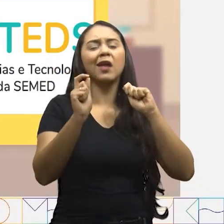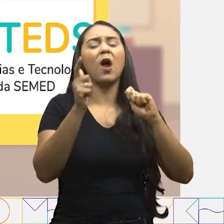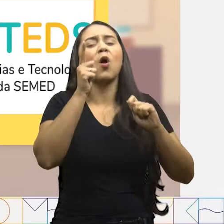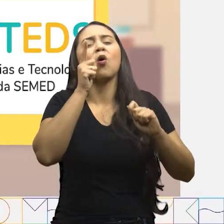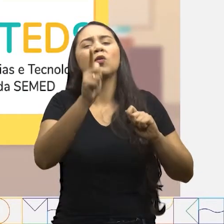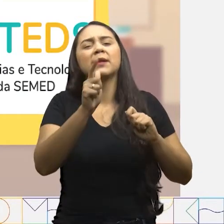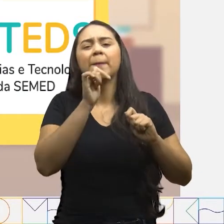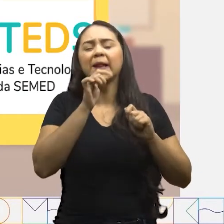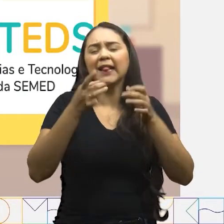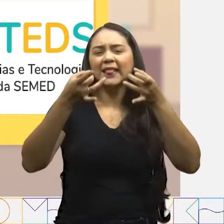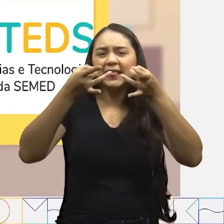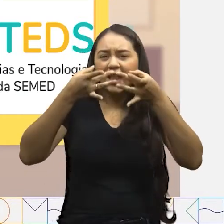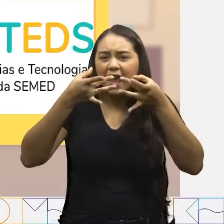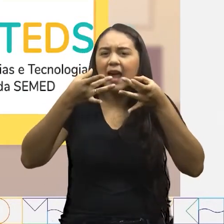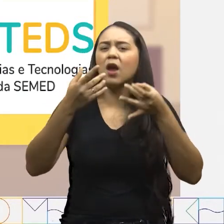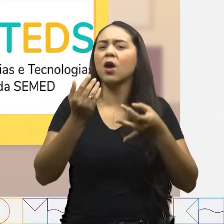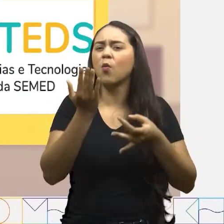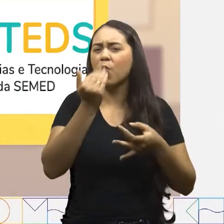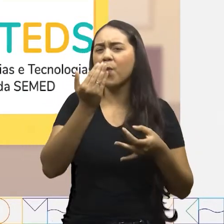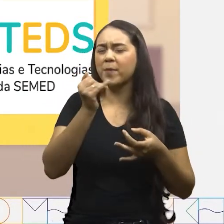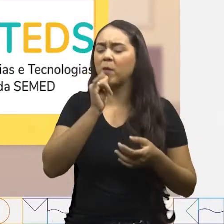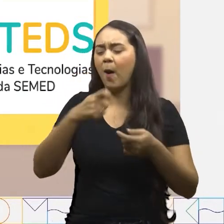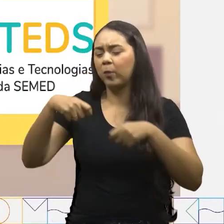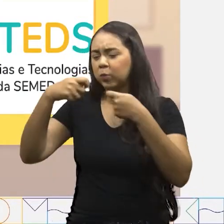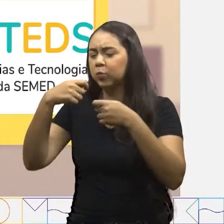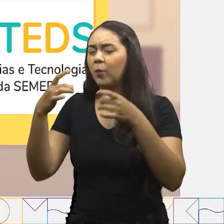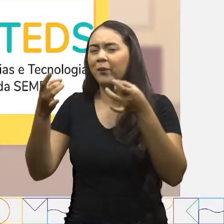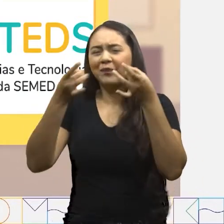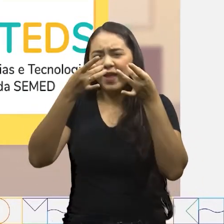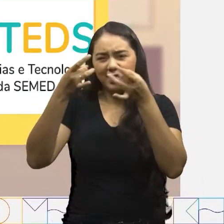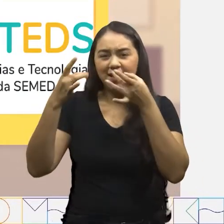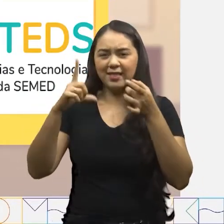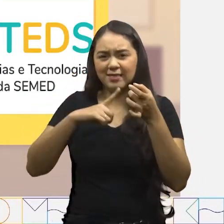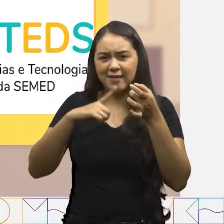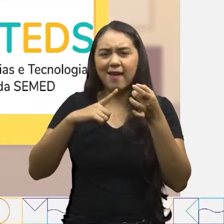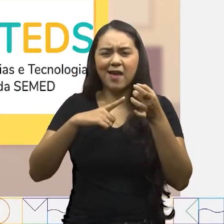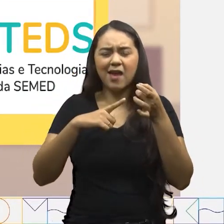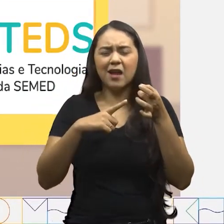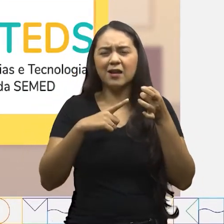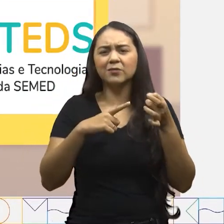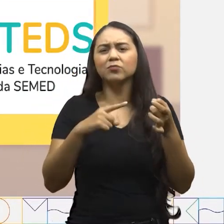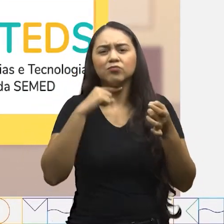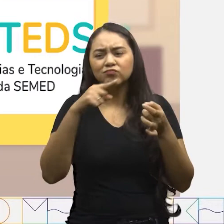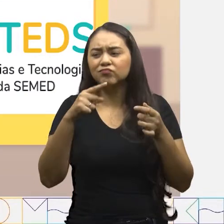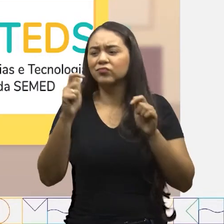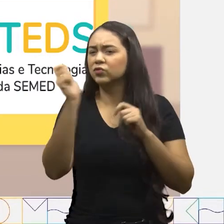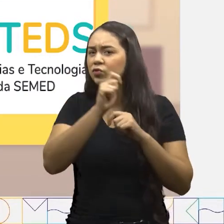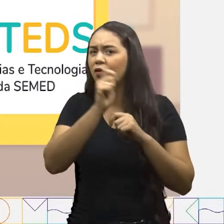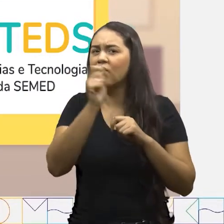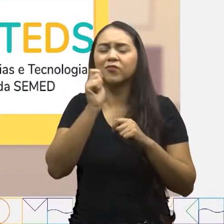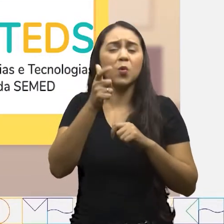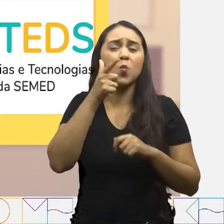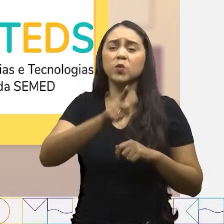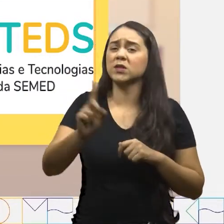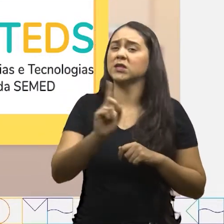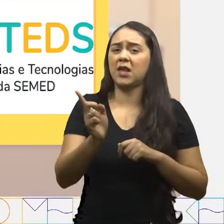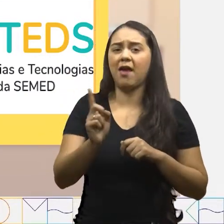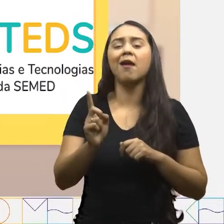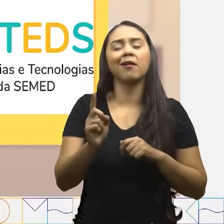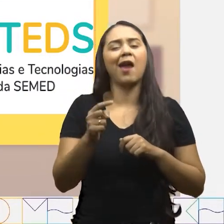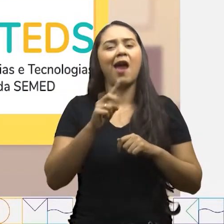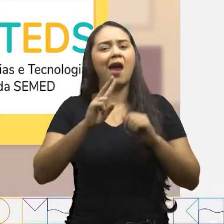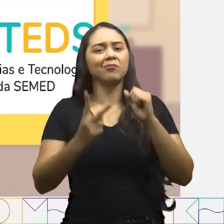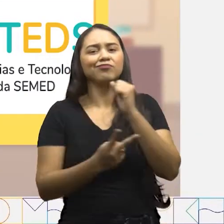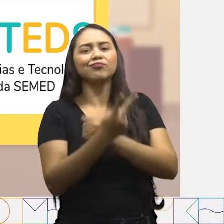tirar todos os restinhos de comida que ficam em nossos dentes Restinhos que até mesmo a escova não